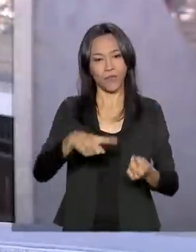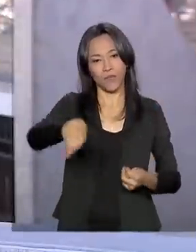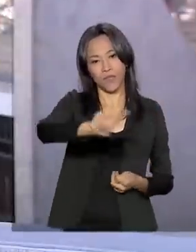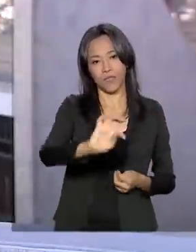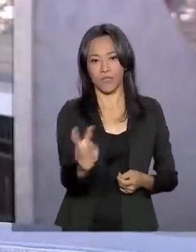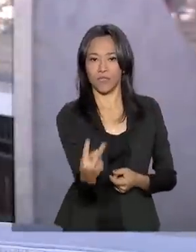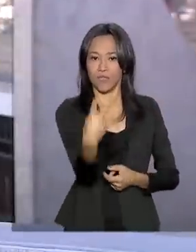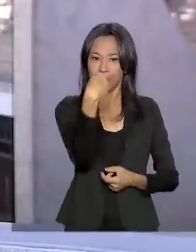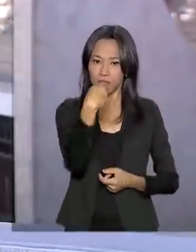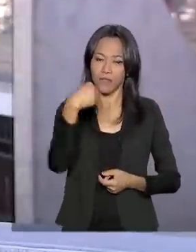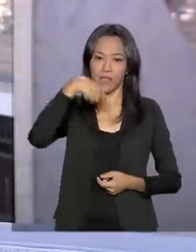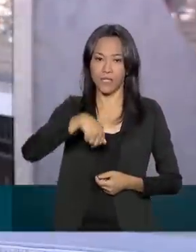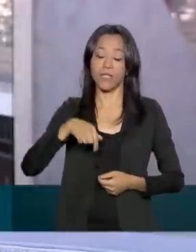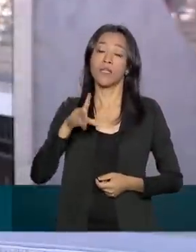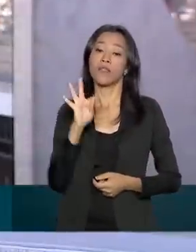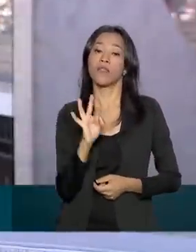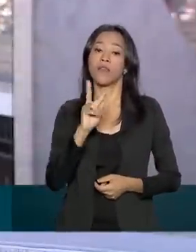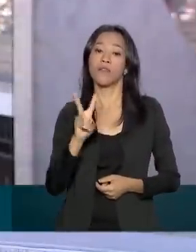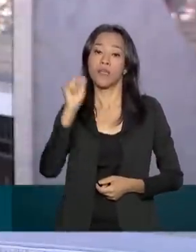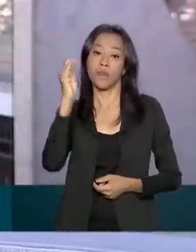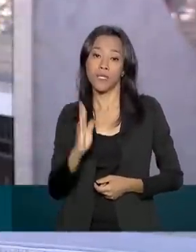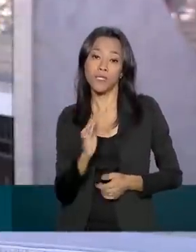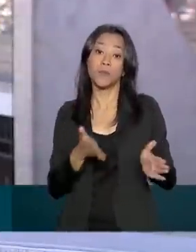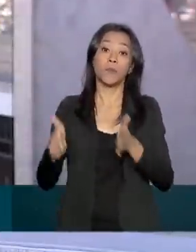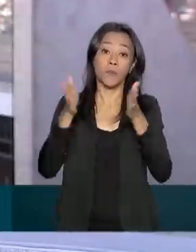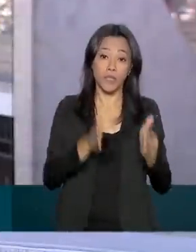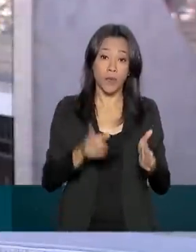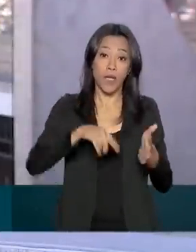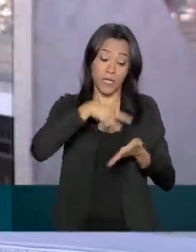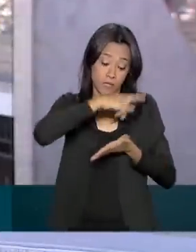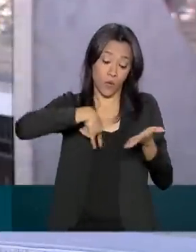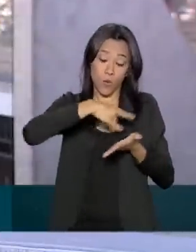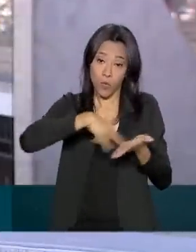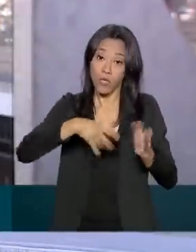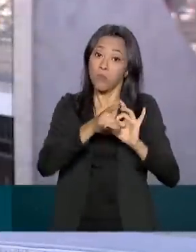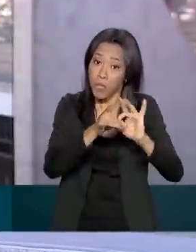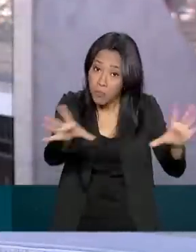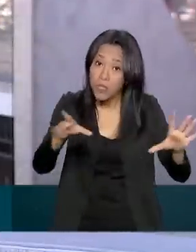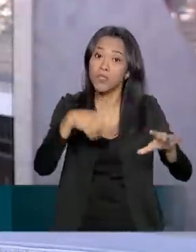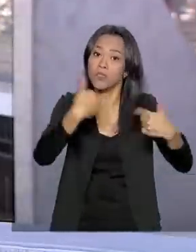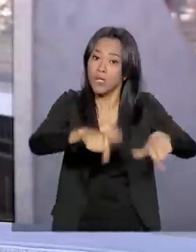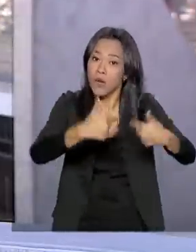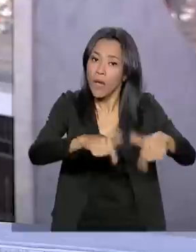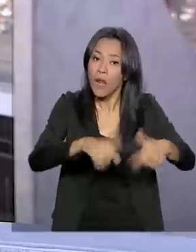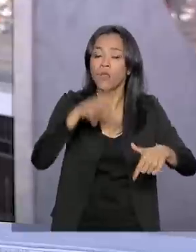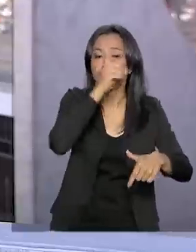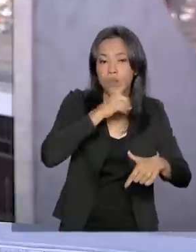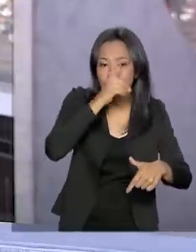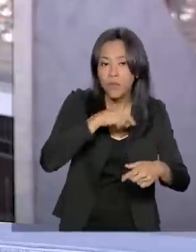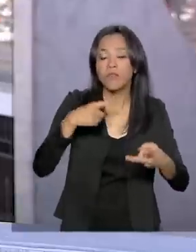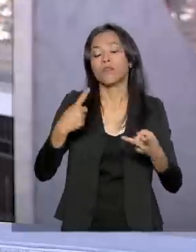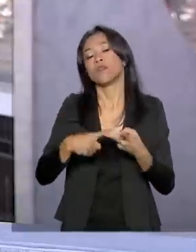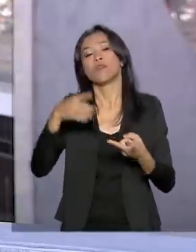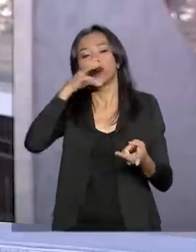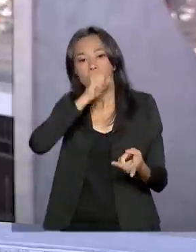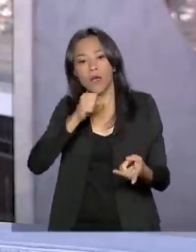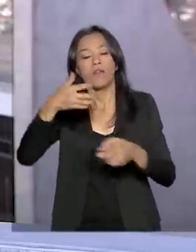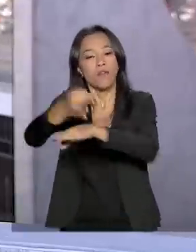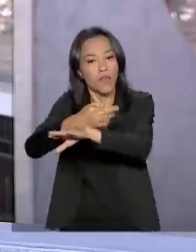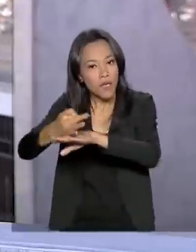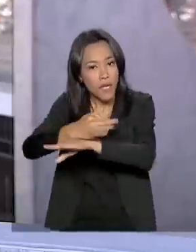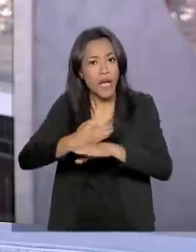acompanham aqui na TV Brasil. A medida autoriza o funcionamento aos domingos e feriados civis e religiosos de 78